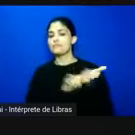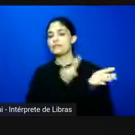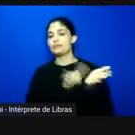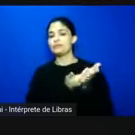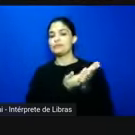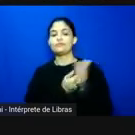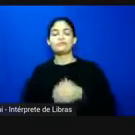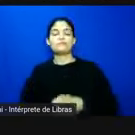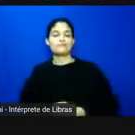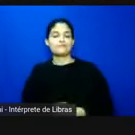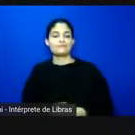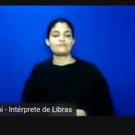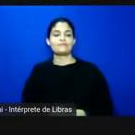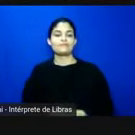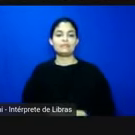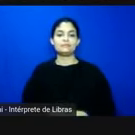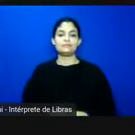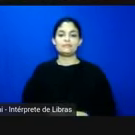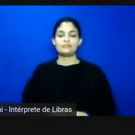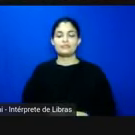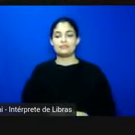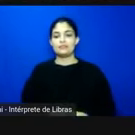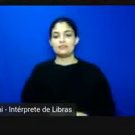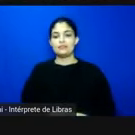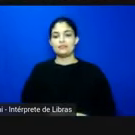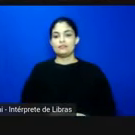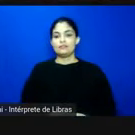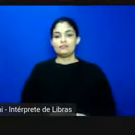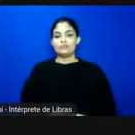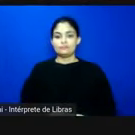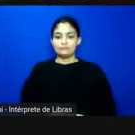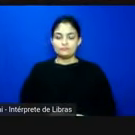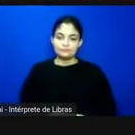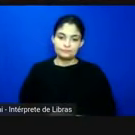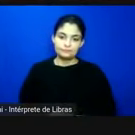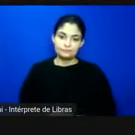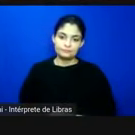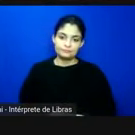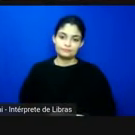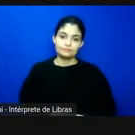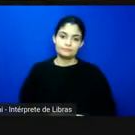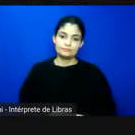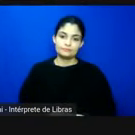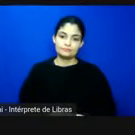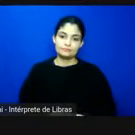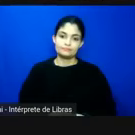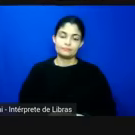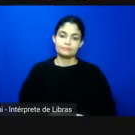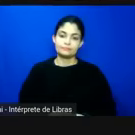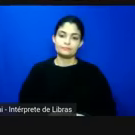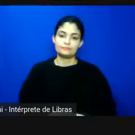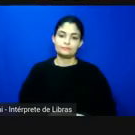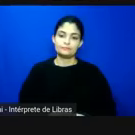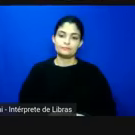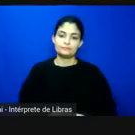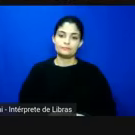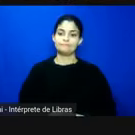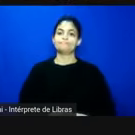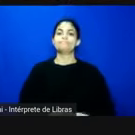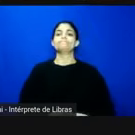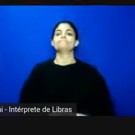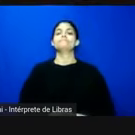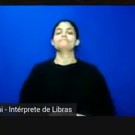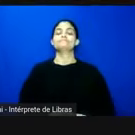tá eu acho que podemos fazer a pergunta uma pergunta né a gente tem a gente tinha pensado uma outra pergunta